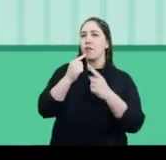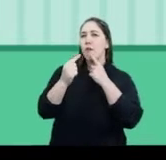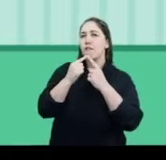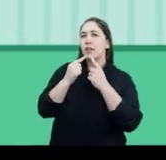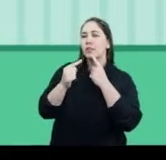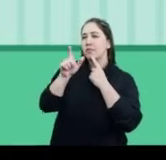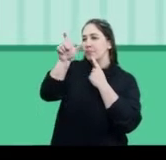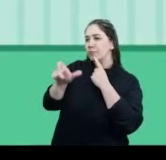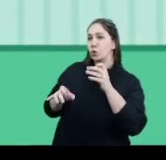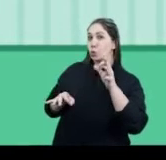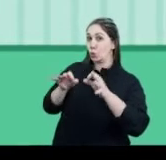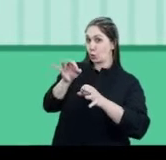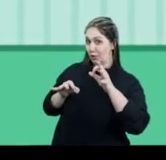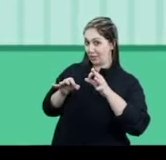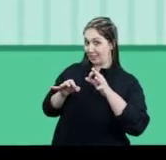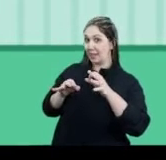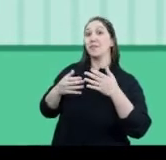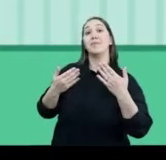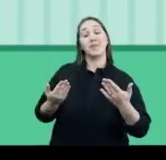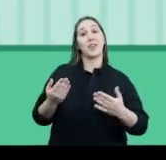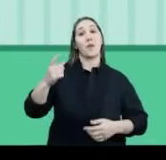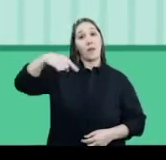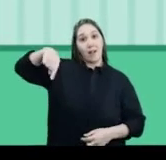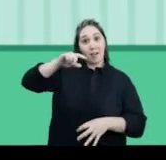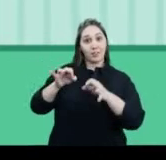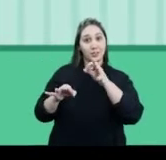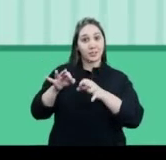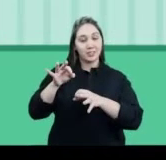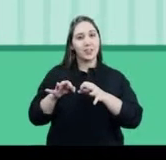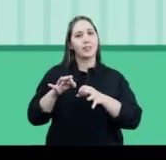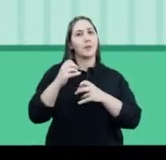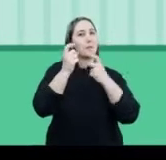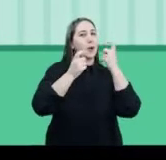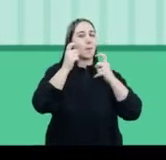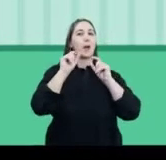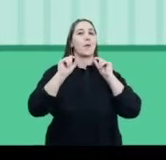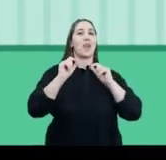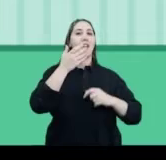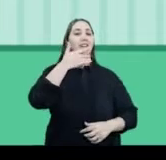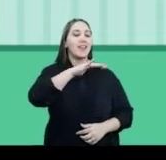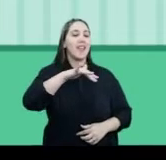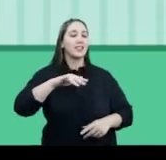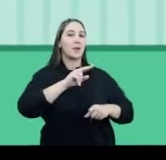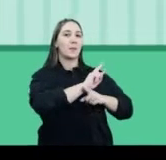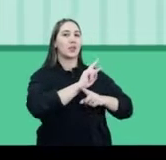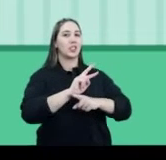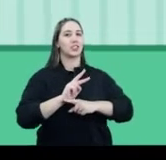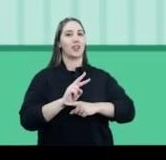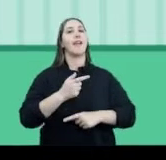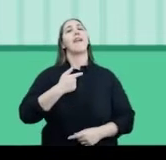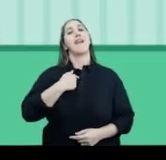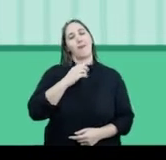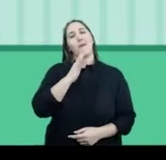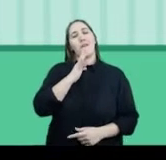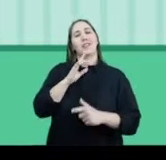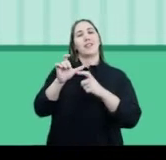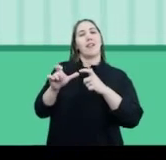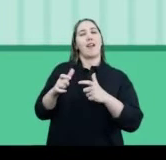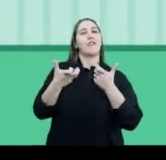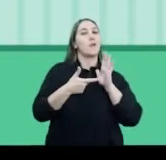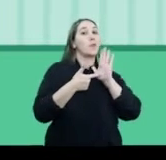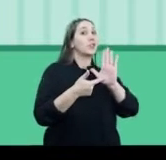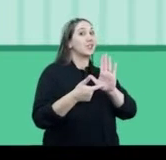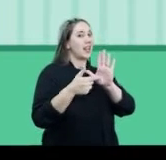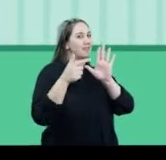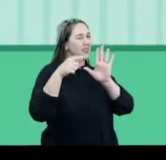conversar com alguém da Justiça Lá, todo mundo está preocupado em proteger as crianças E como eu já conheço esse lugar, quero te mostrar